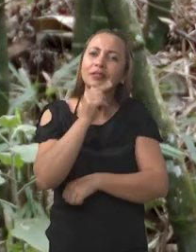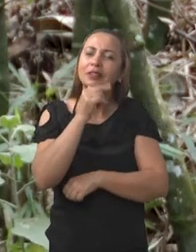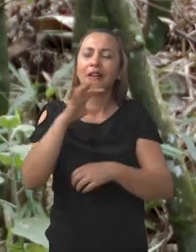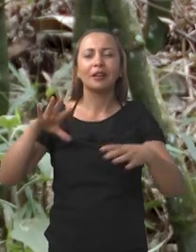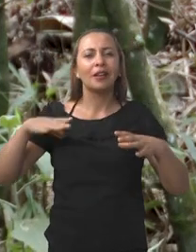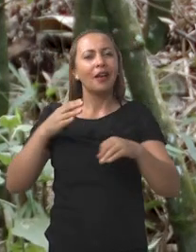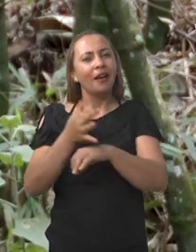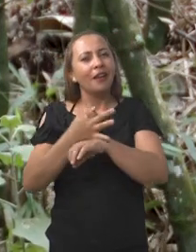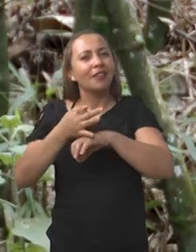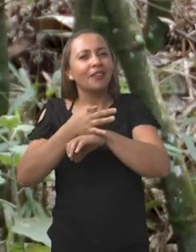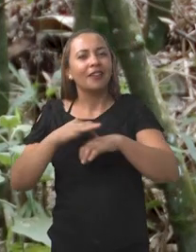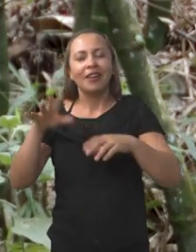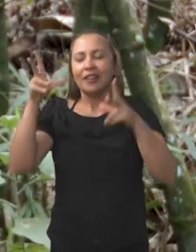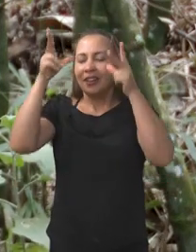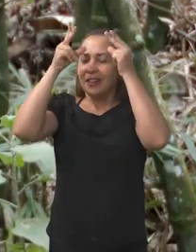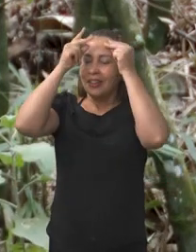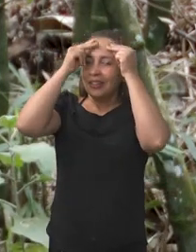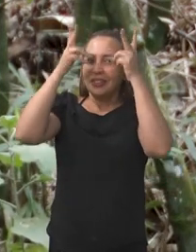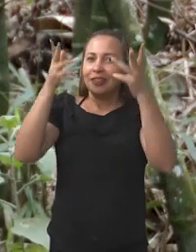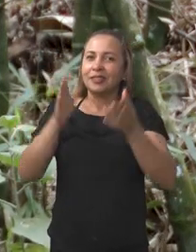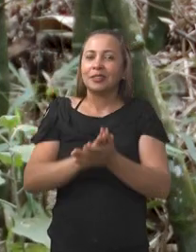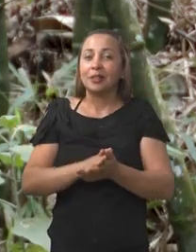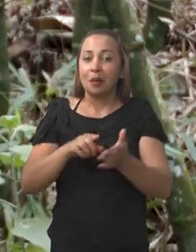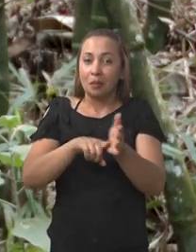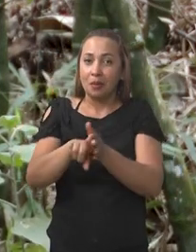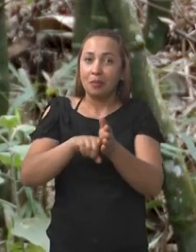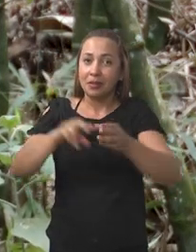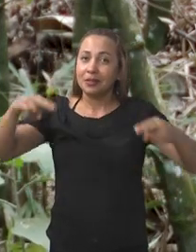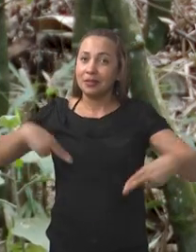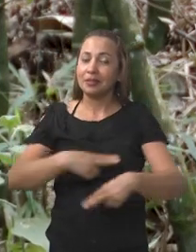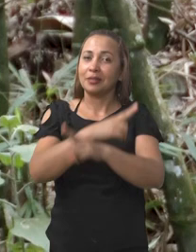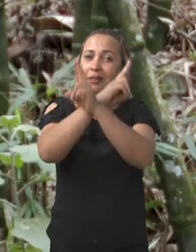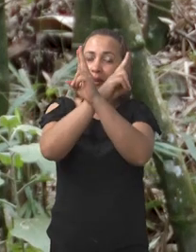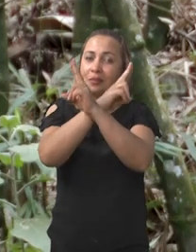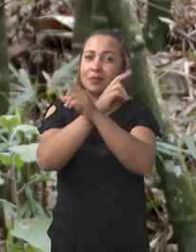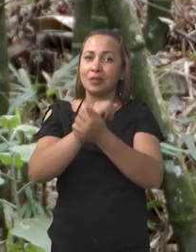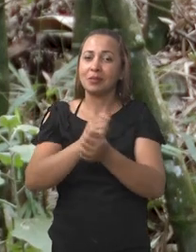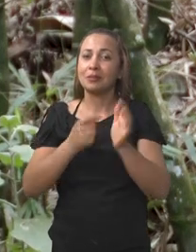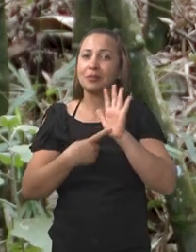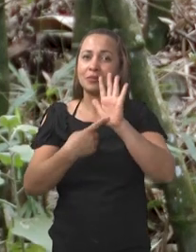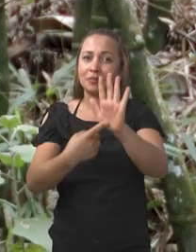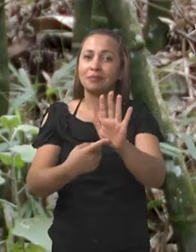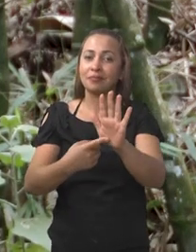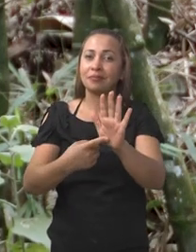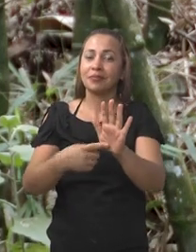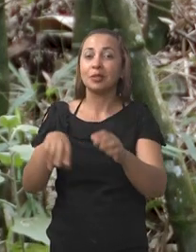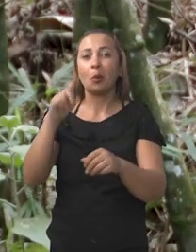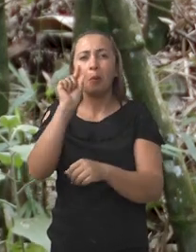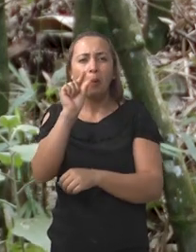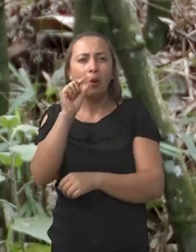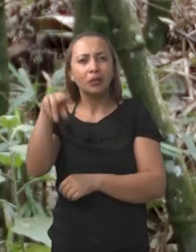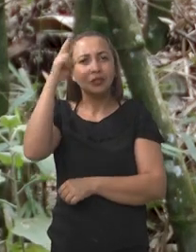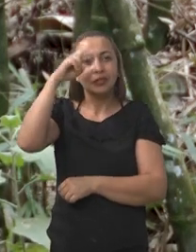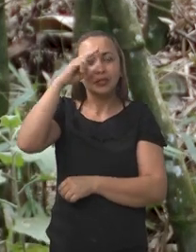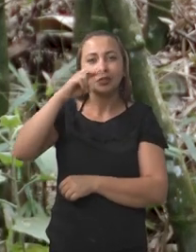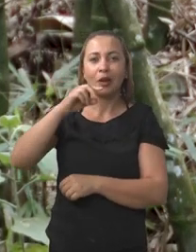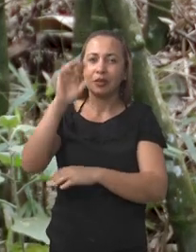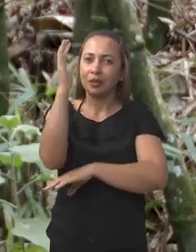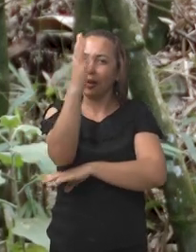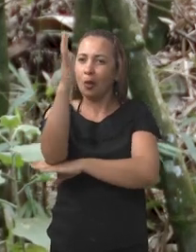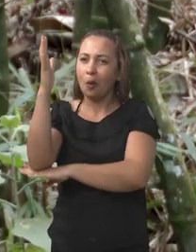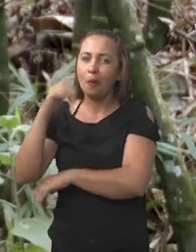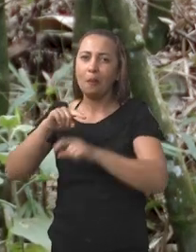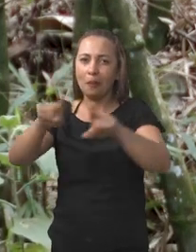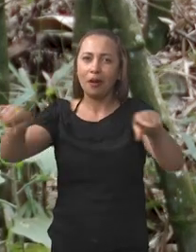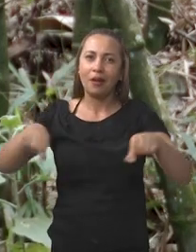daquelas férias relaxantes, não é mesmo? Uma pesquisa da Universidade Estadual do Sudoeste da Bahia mostra um pouco da história desse lindo